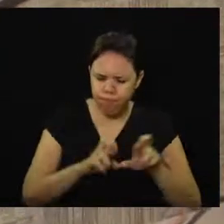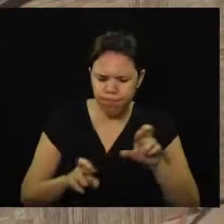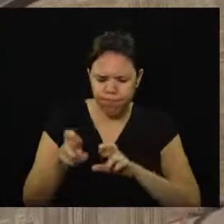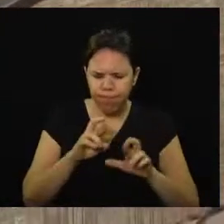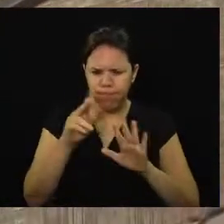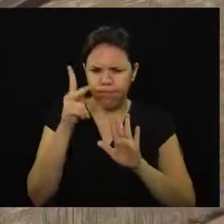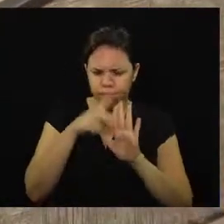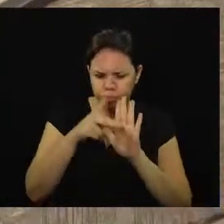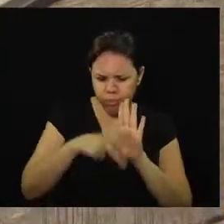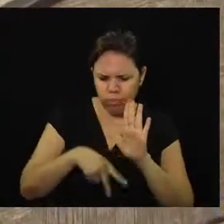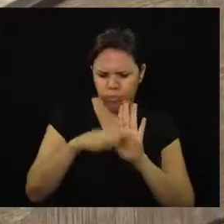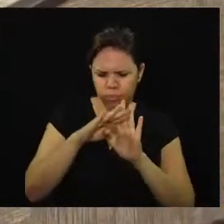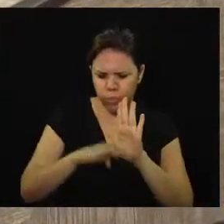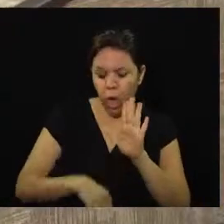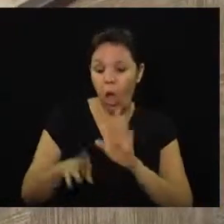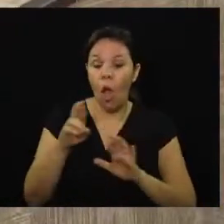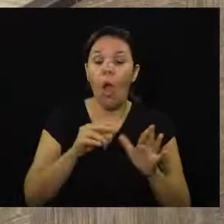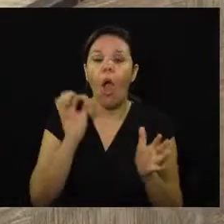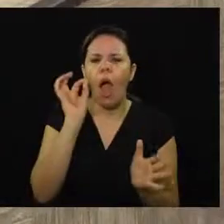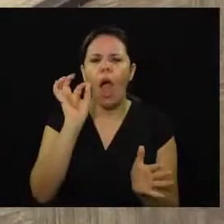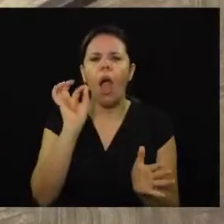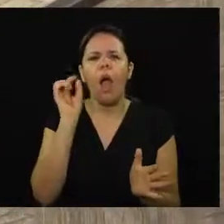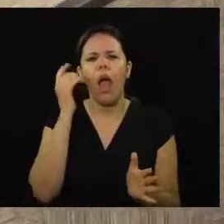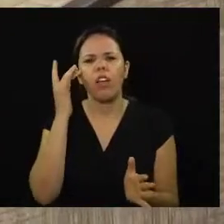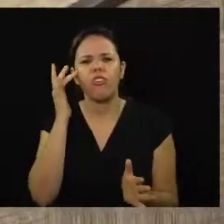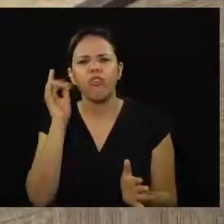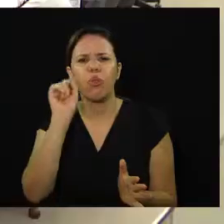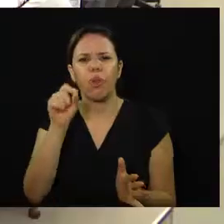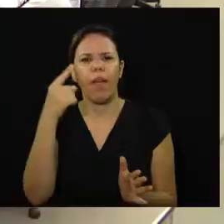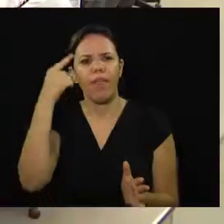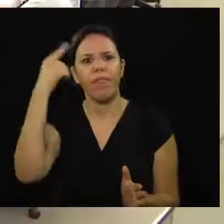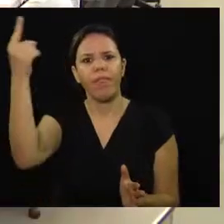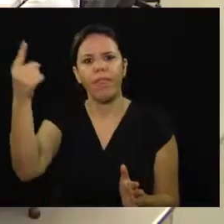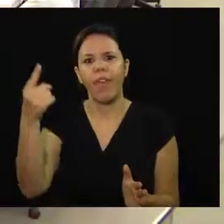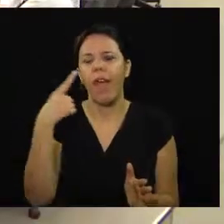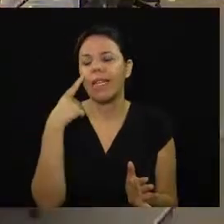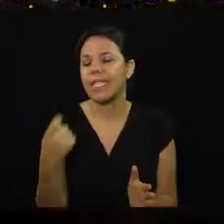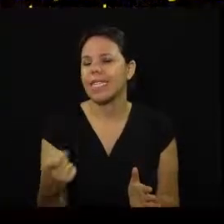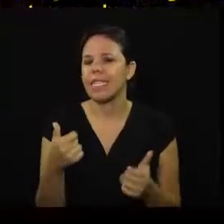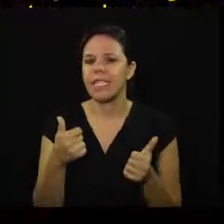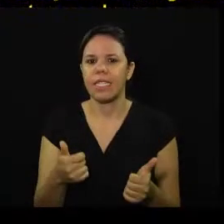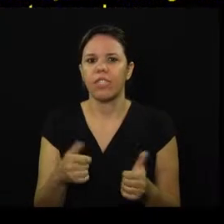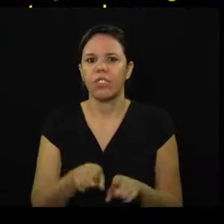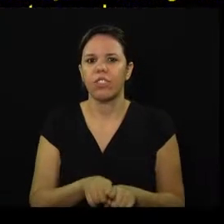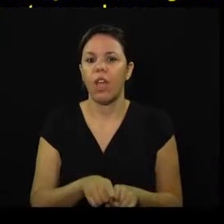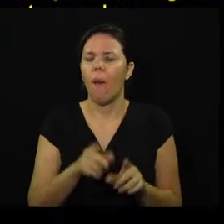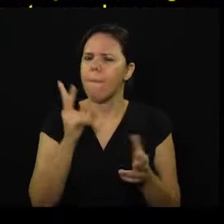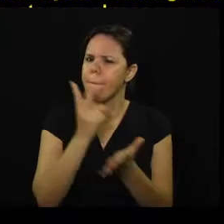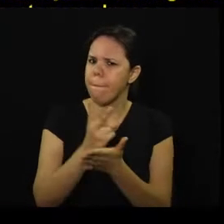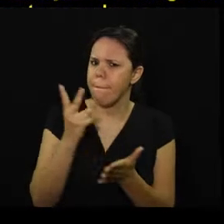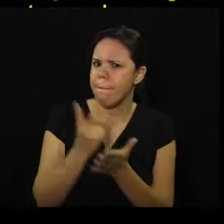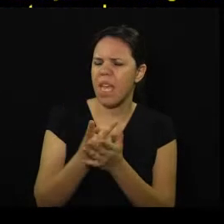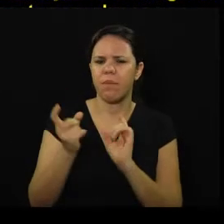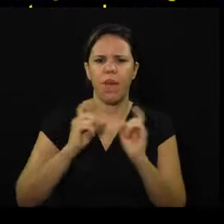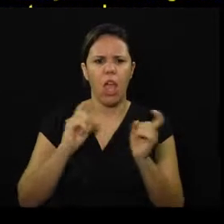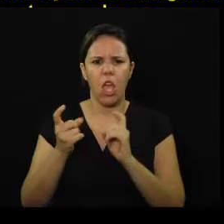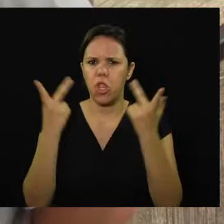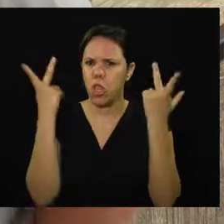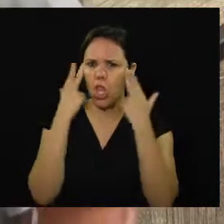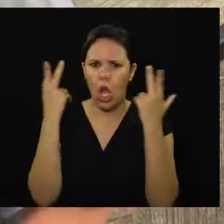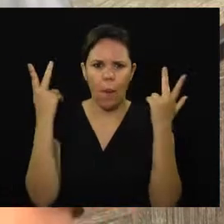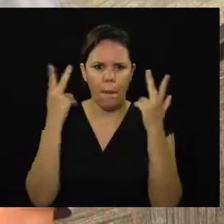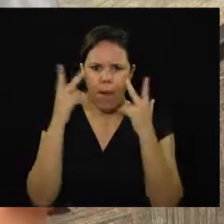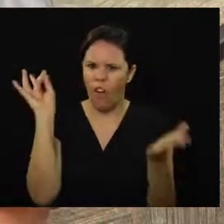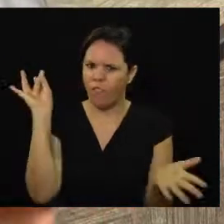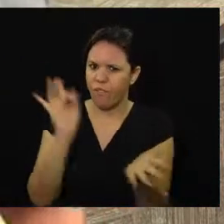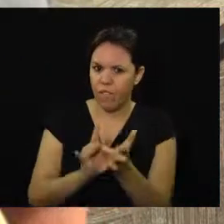observamos aí várias ideias interessantes. A reunião seguiu os mesmos procedimentos de uma sessão ordinária oficial.